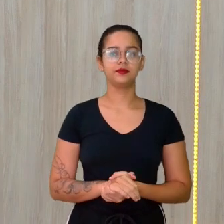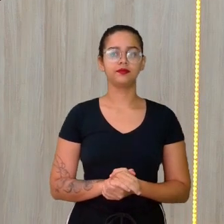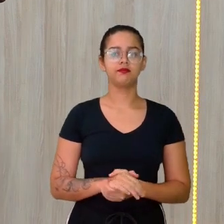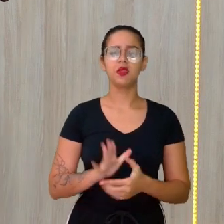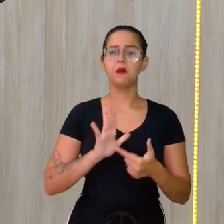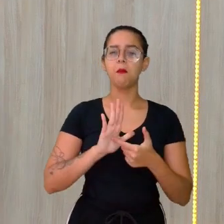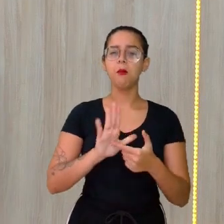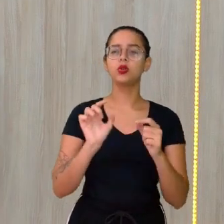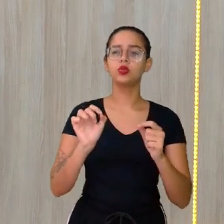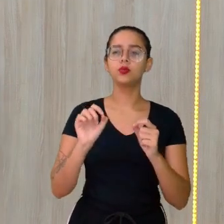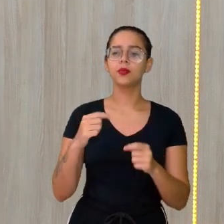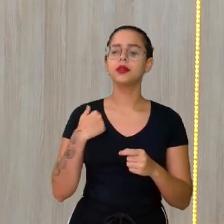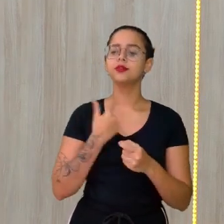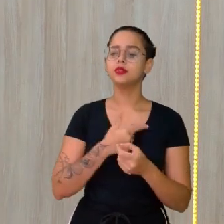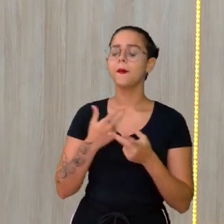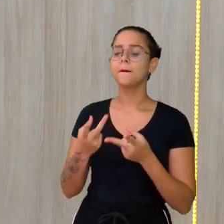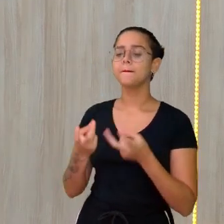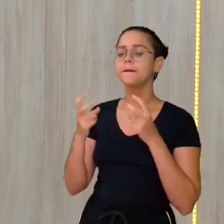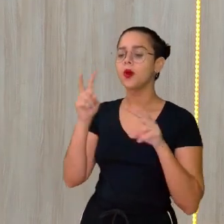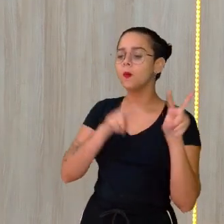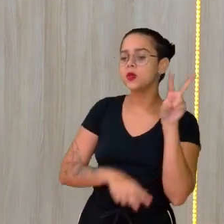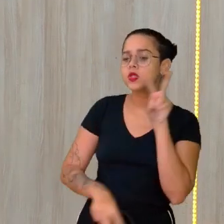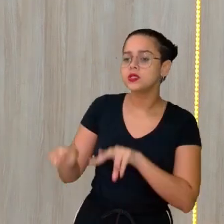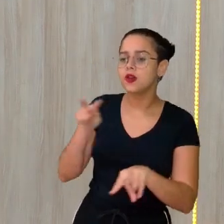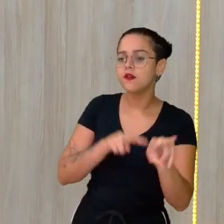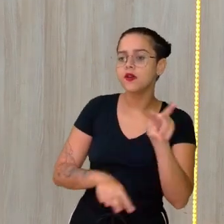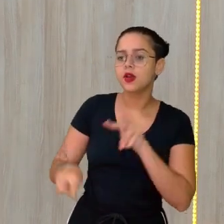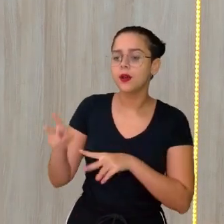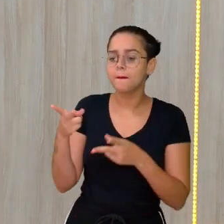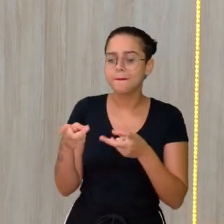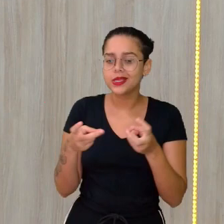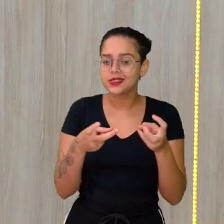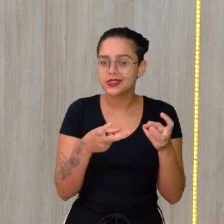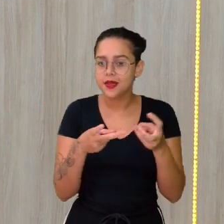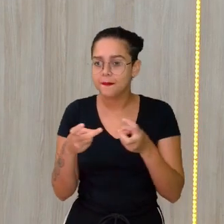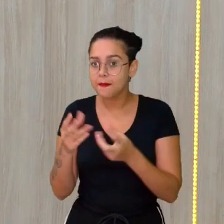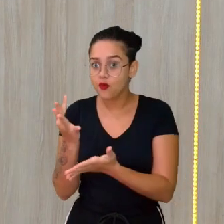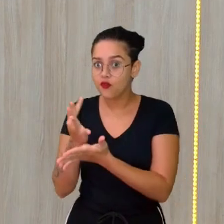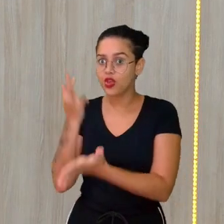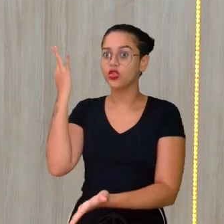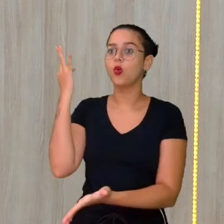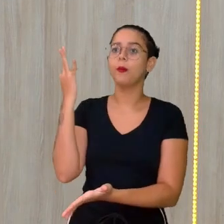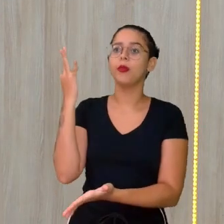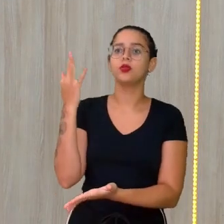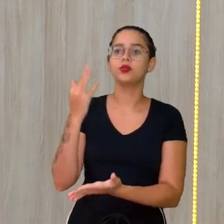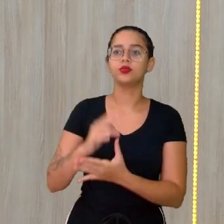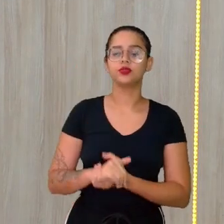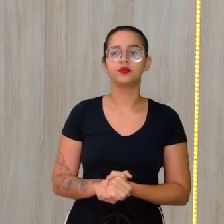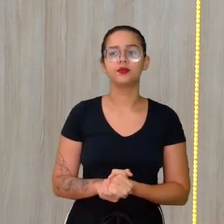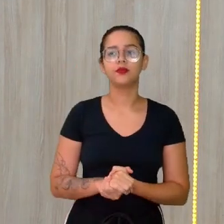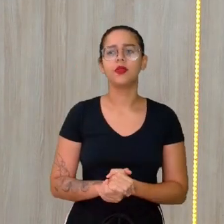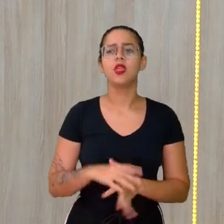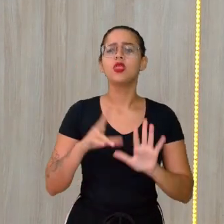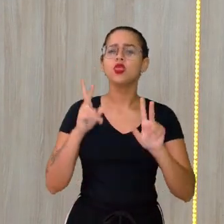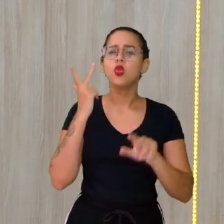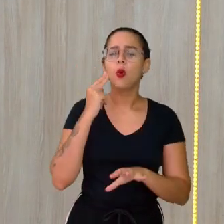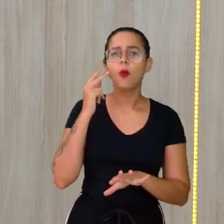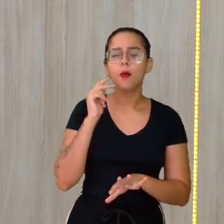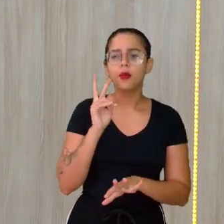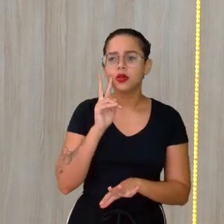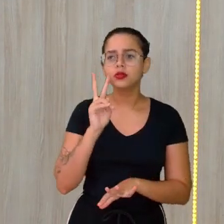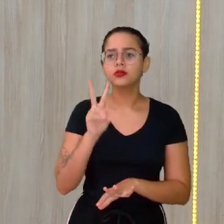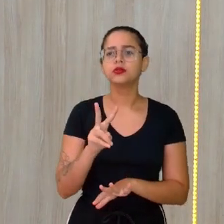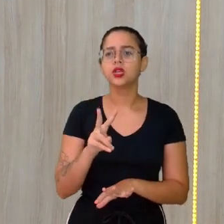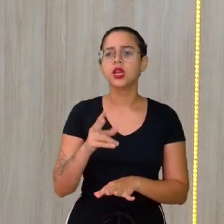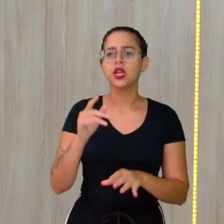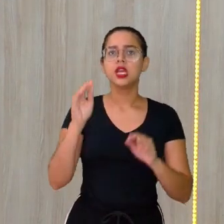serve para a gente observar, para a gente perceber esses fenômenos. Normalmente, a gente escuta falar em escala